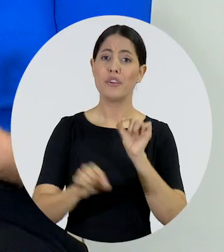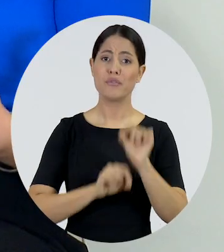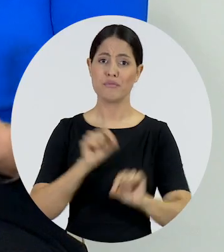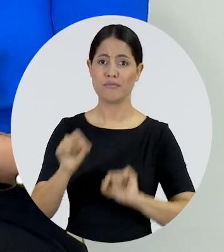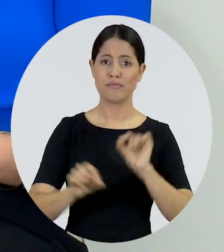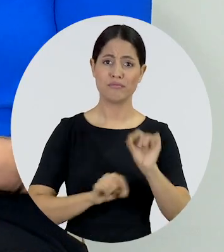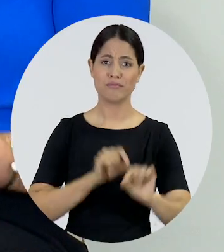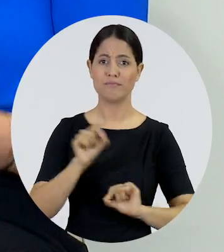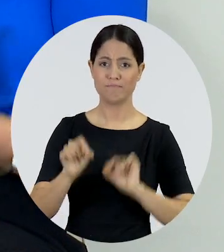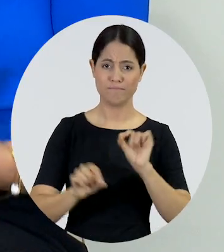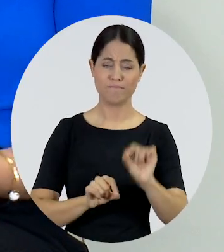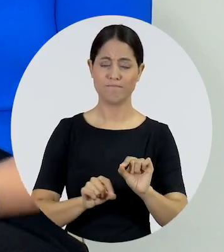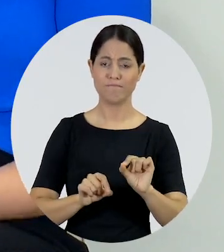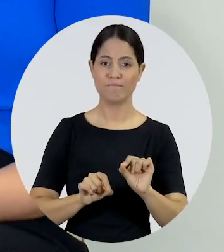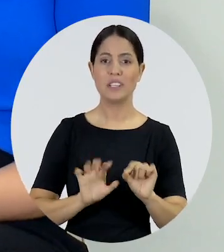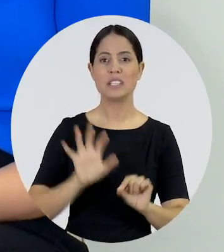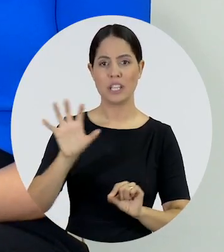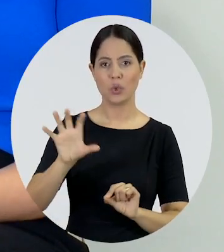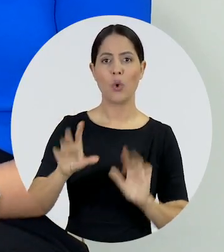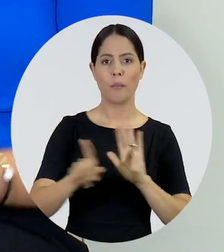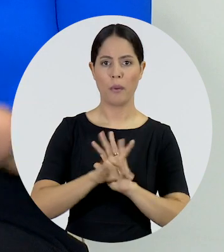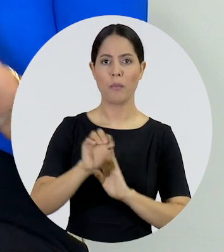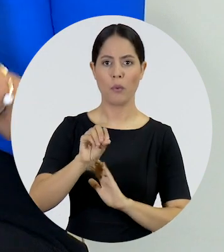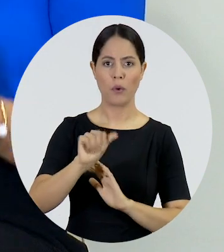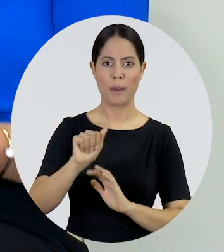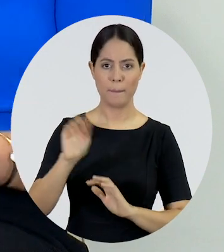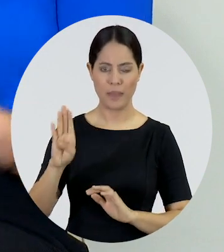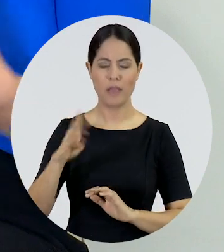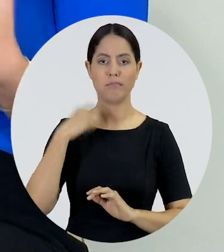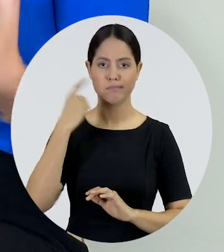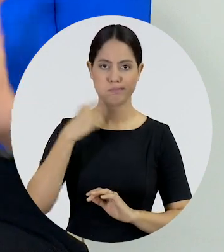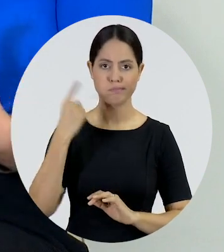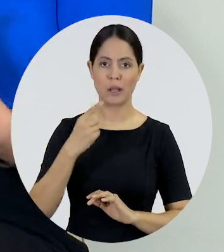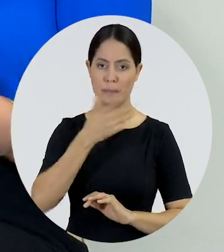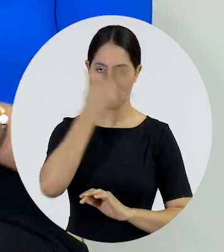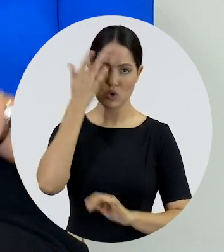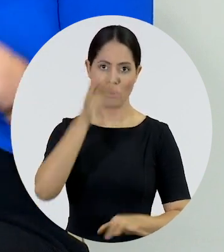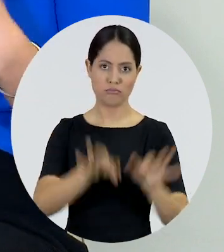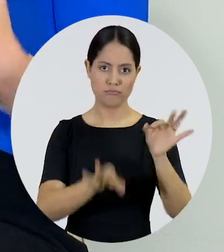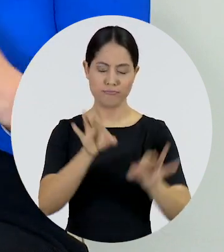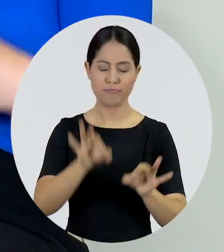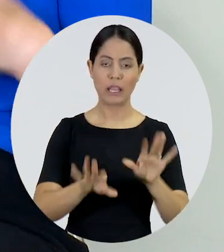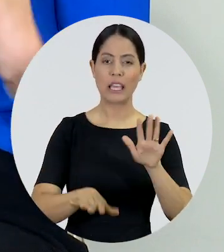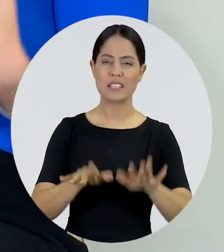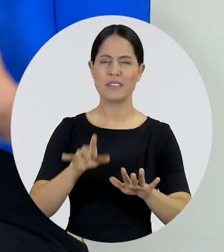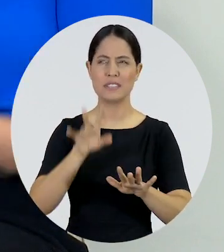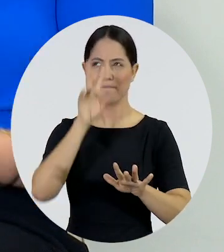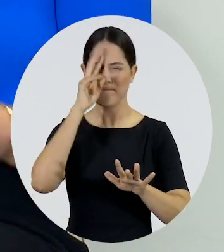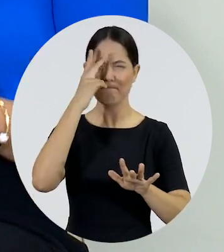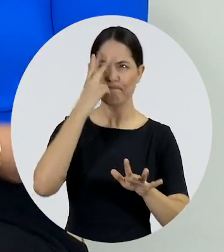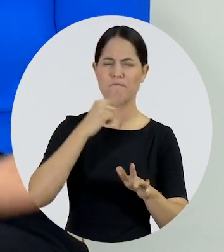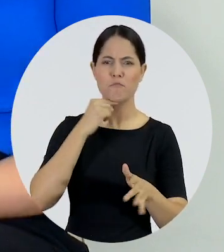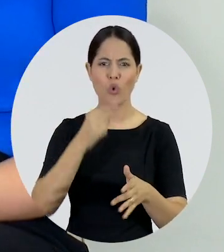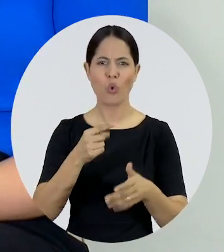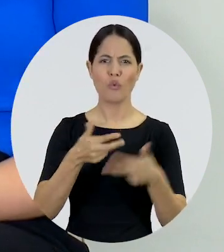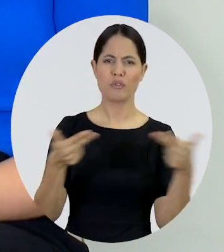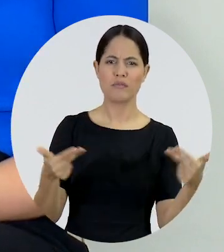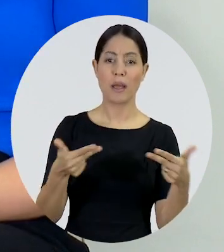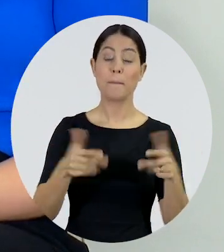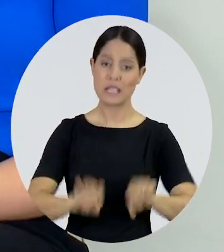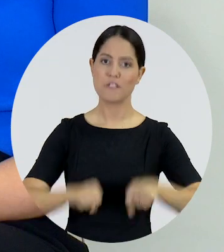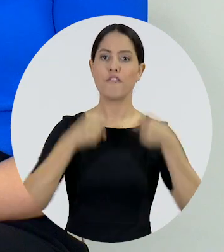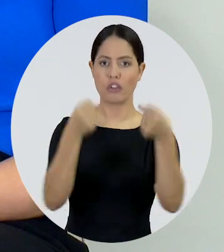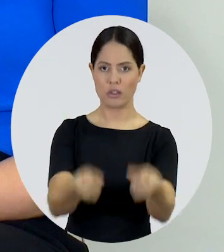aliança que a gente faz com o setor da advocacia, dos juristas que se colocam sempre numa posição crítica, questionadora e de